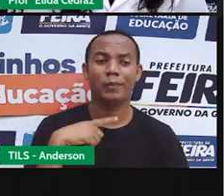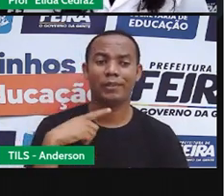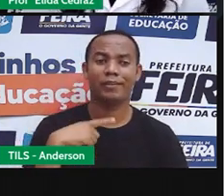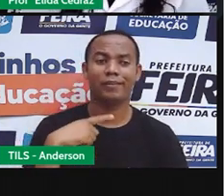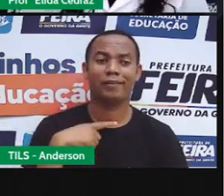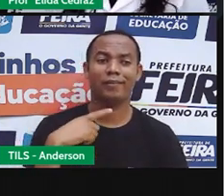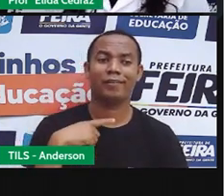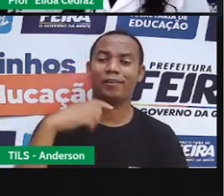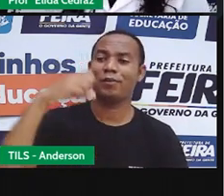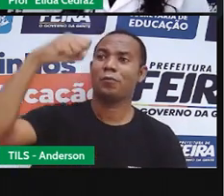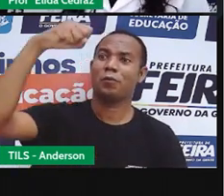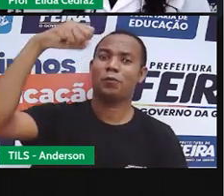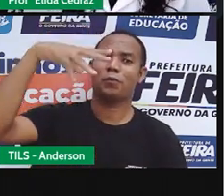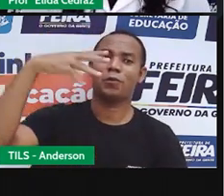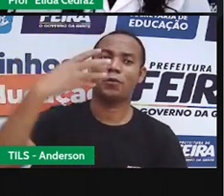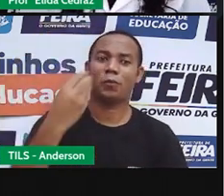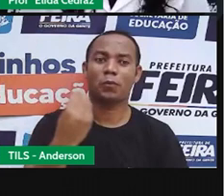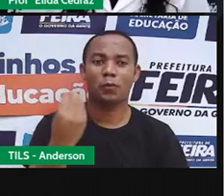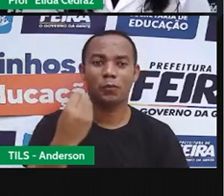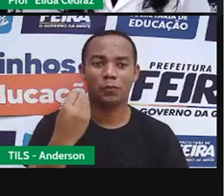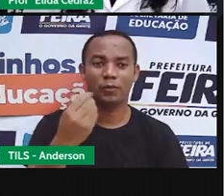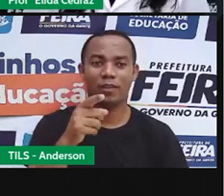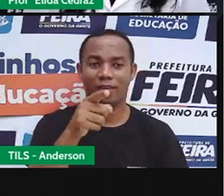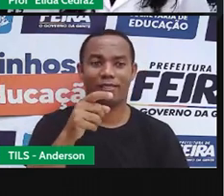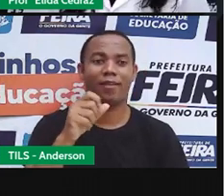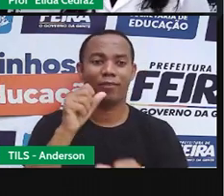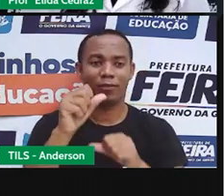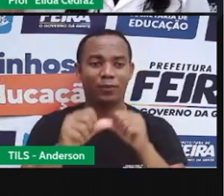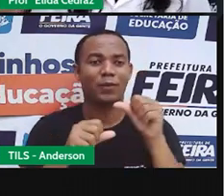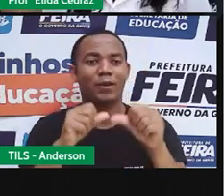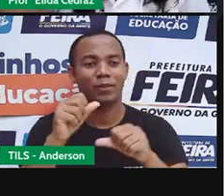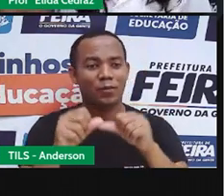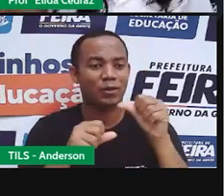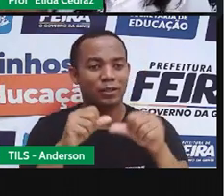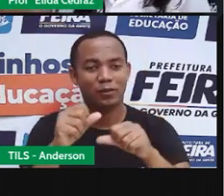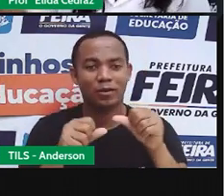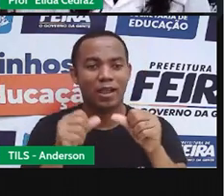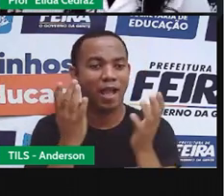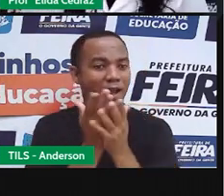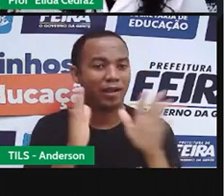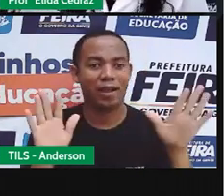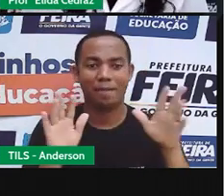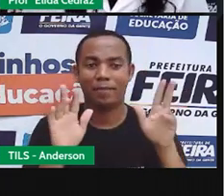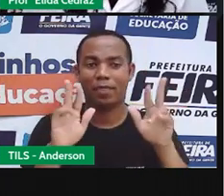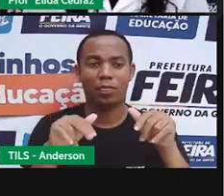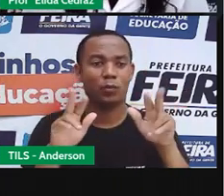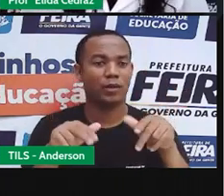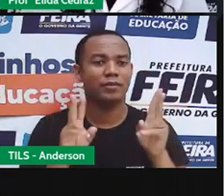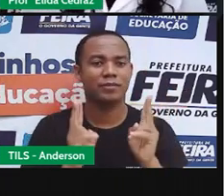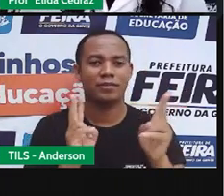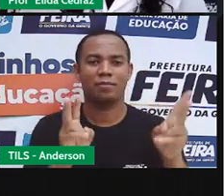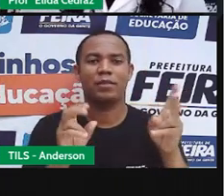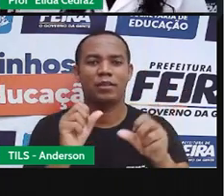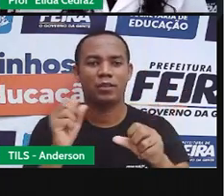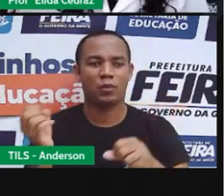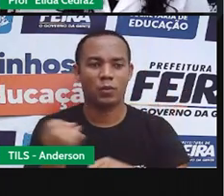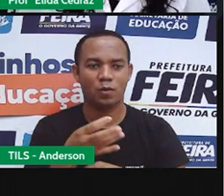energia solar. Ela é renovável, ou seja, ela não acaba, está sempre nova.